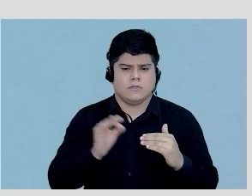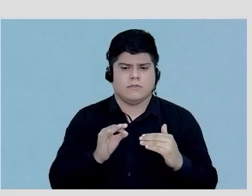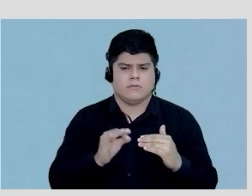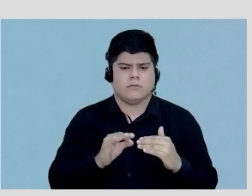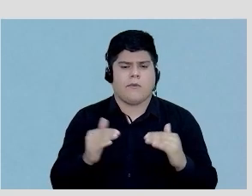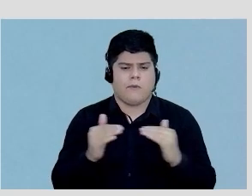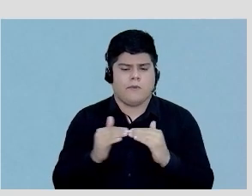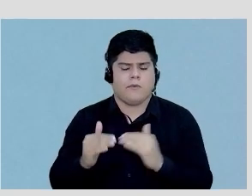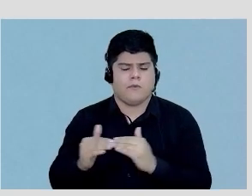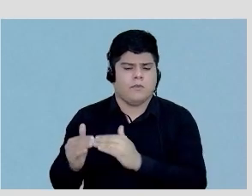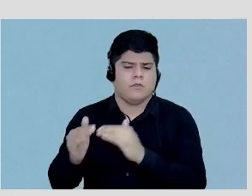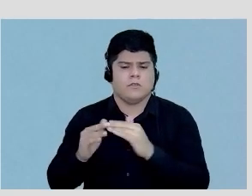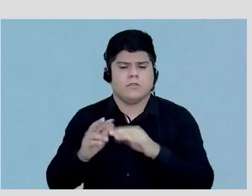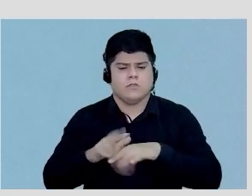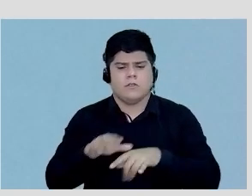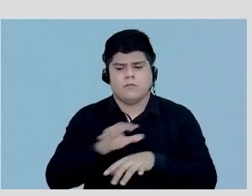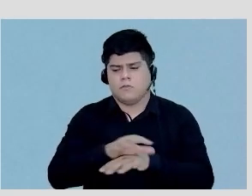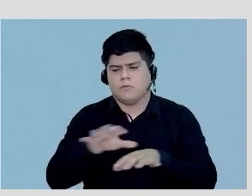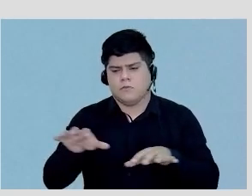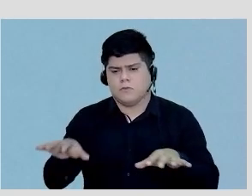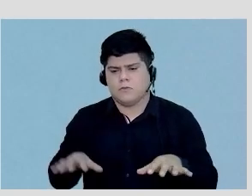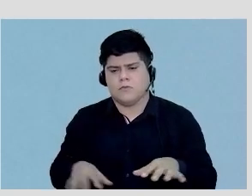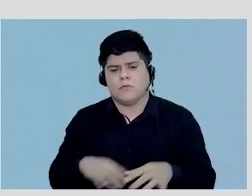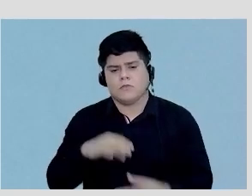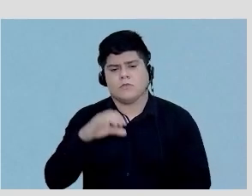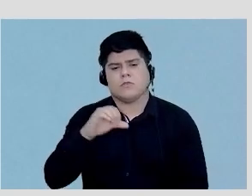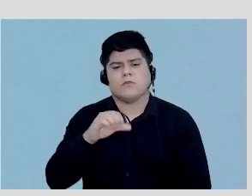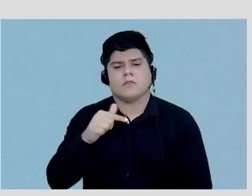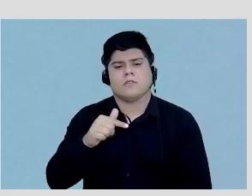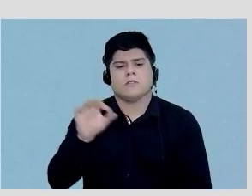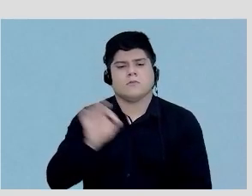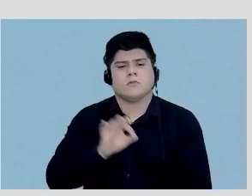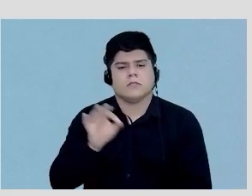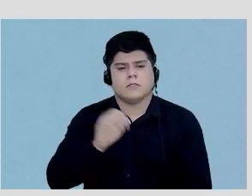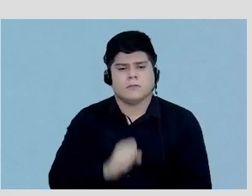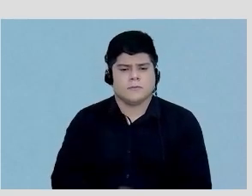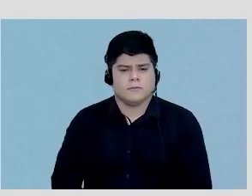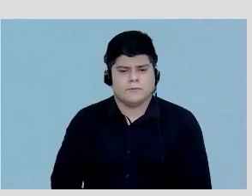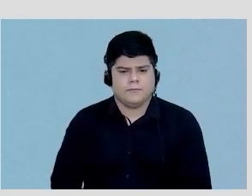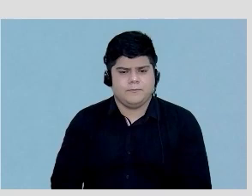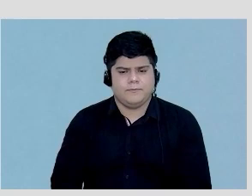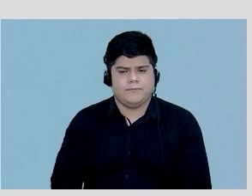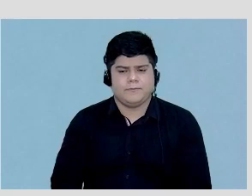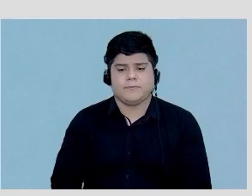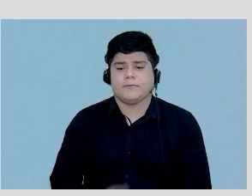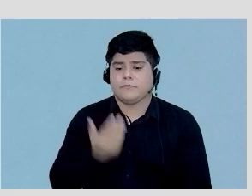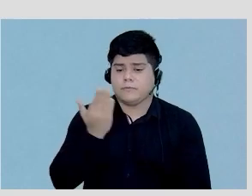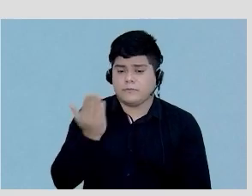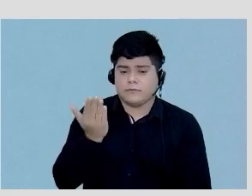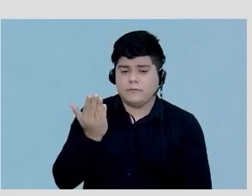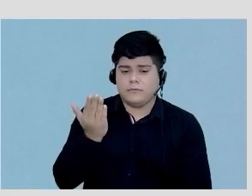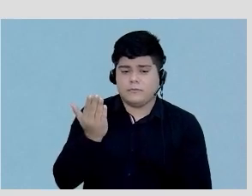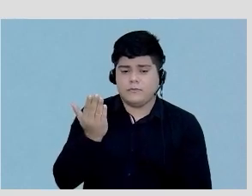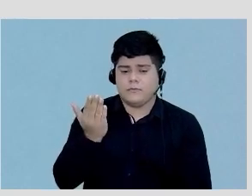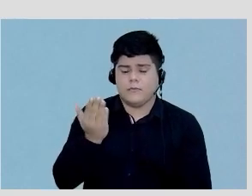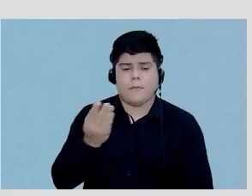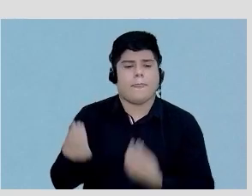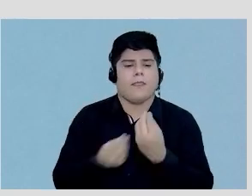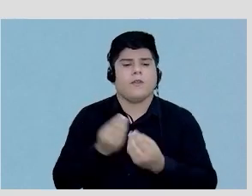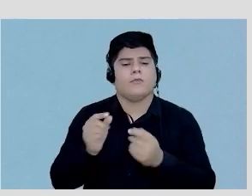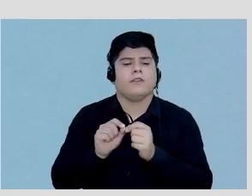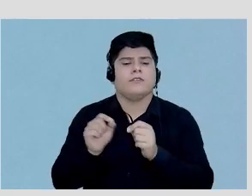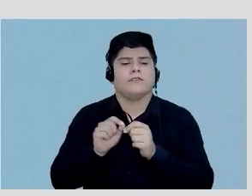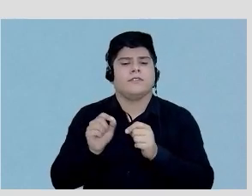concordância nos diversos territórios foi de 97%. E aqui, como que é